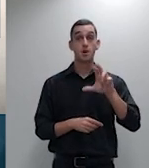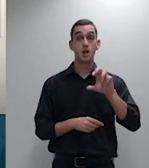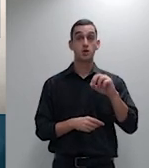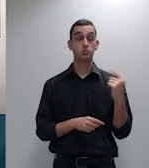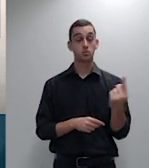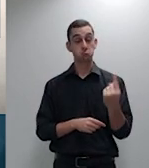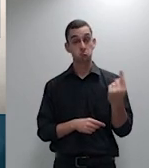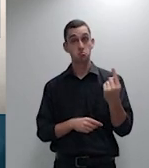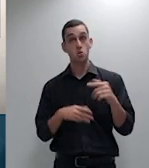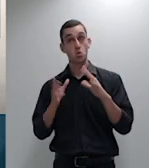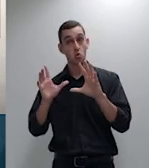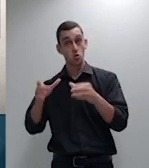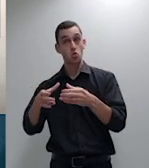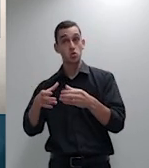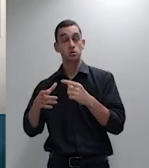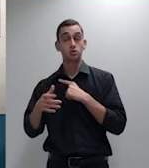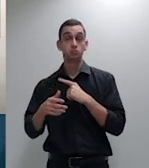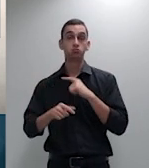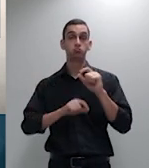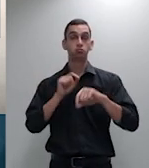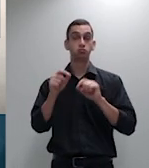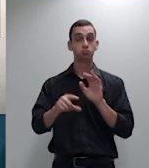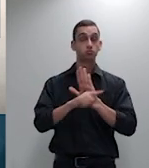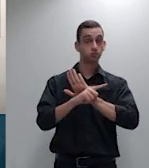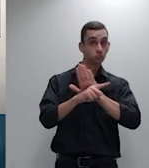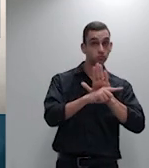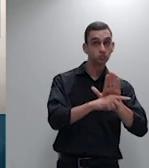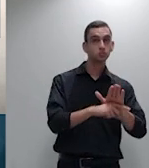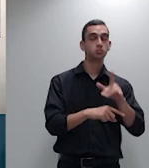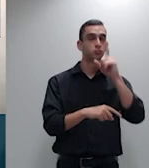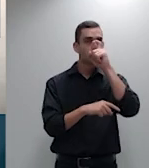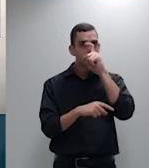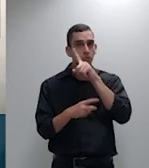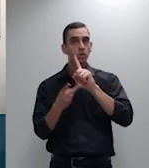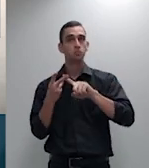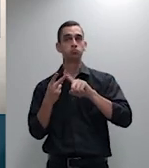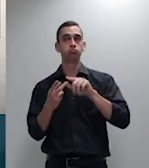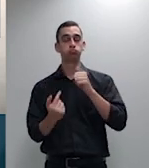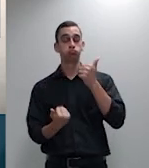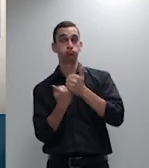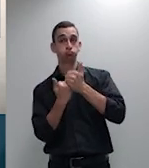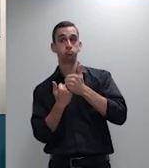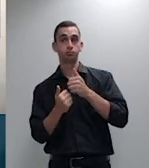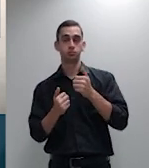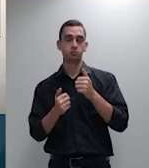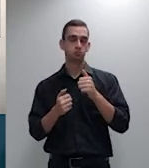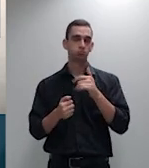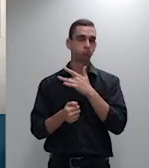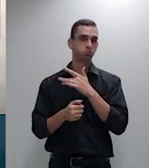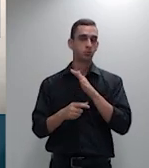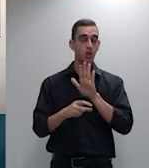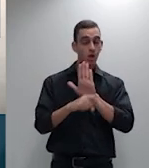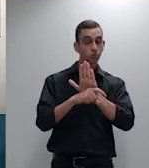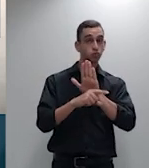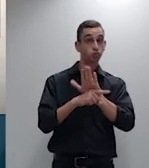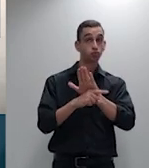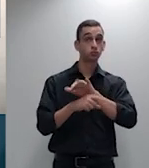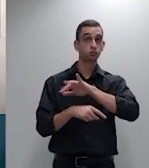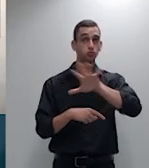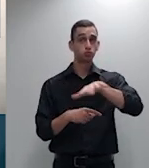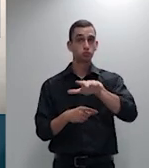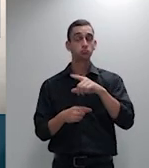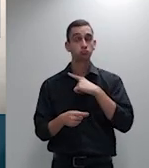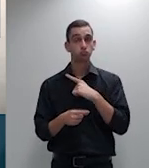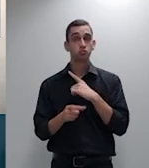e de prestação de serviço o que inclui para todo o universo beneficiários a igualdade do modelo de pagamento e de valor de